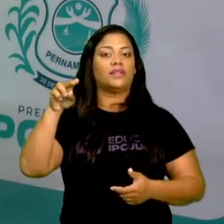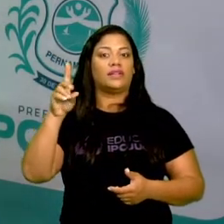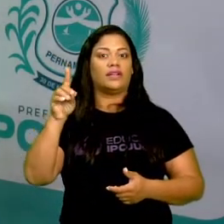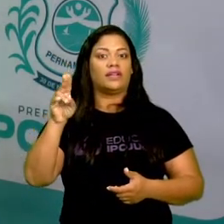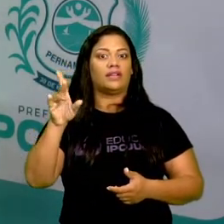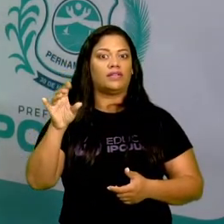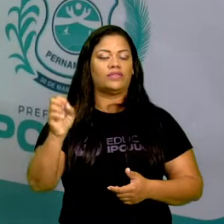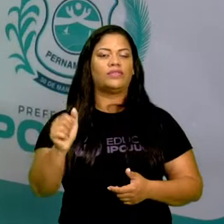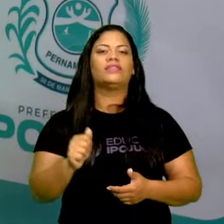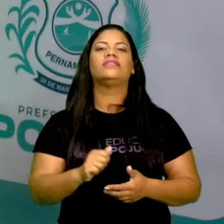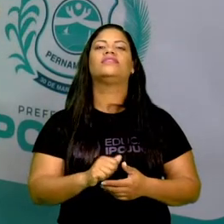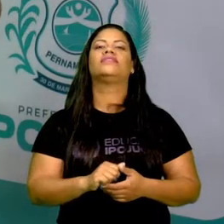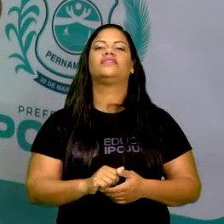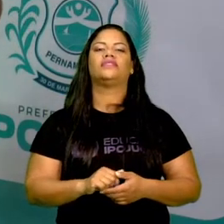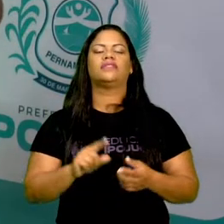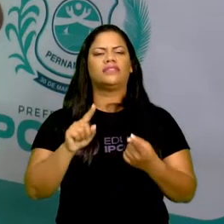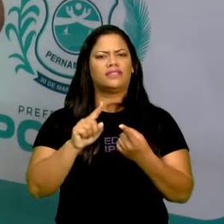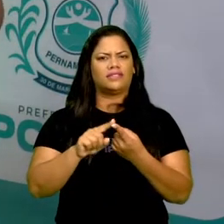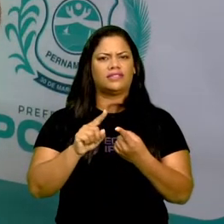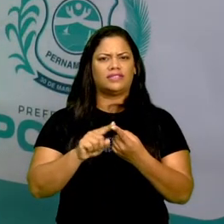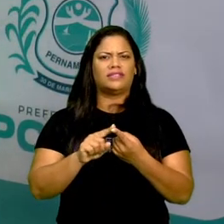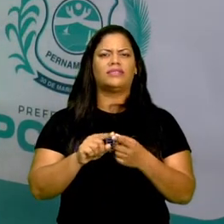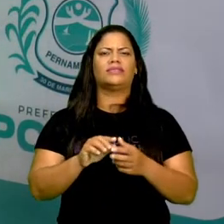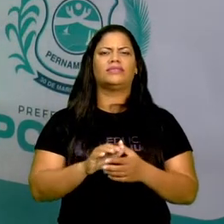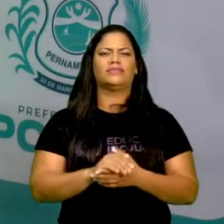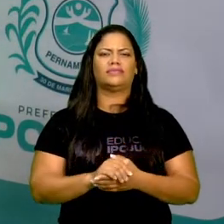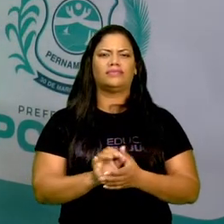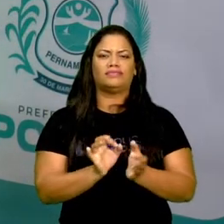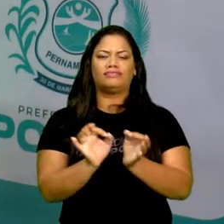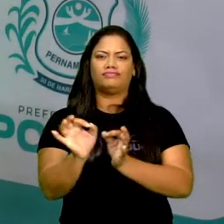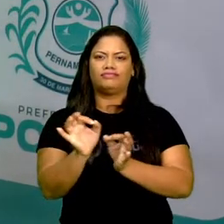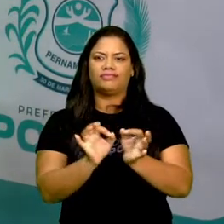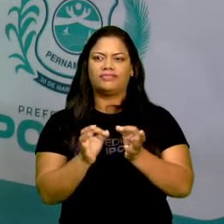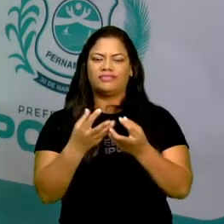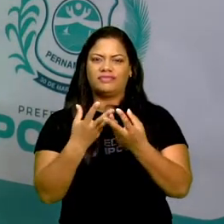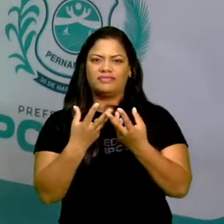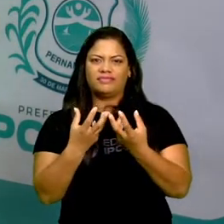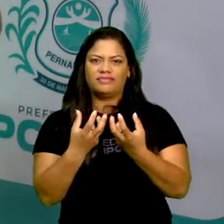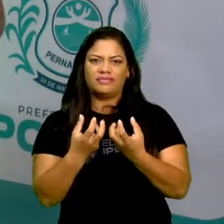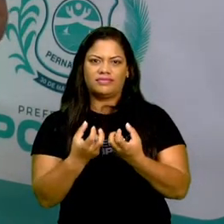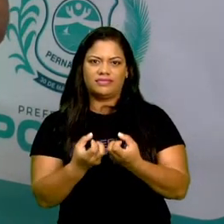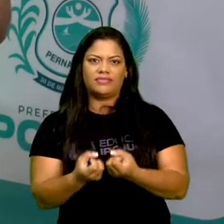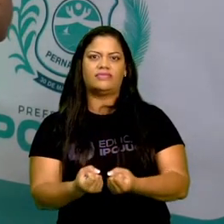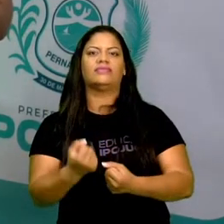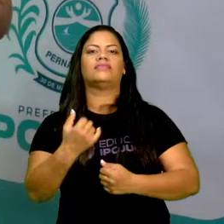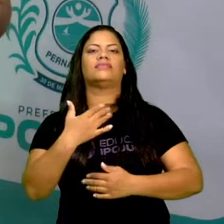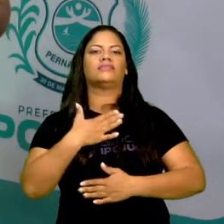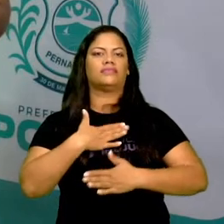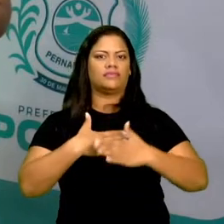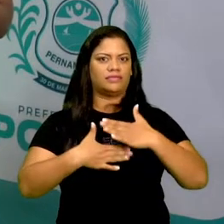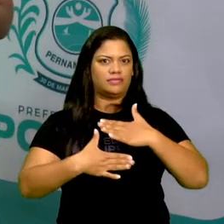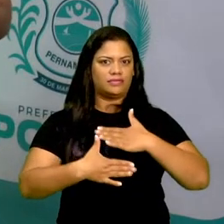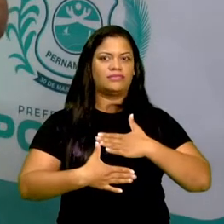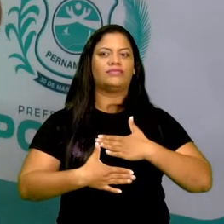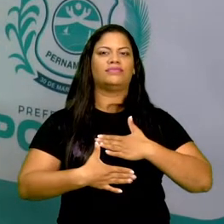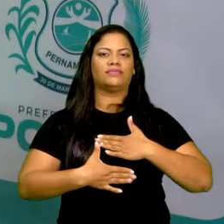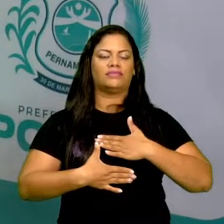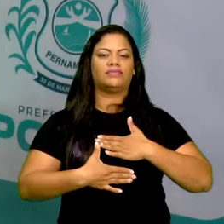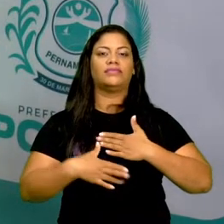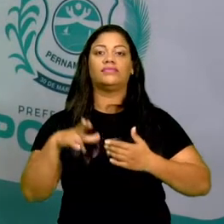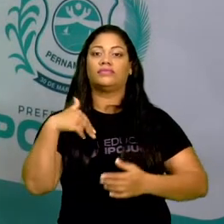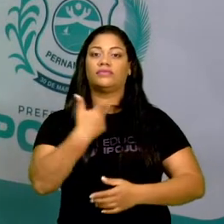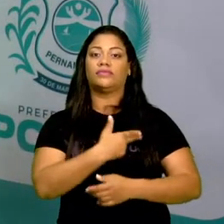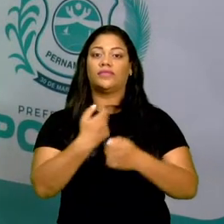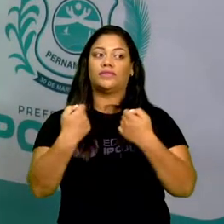acessorias, que também se incentivam às substâncias que são essenciais nesse processo. Então a gente também